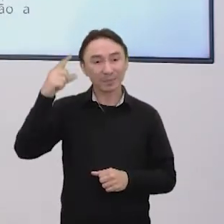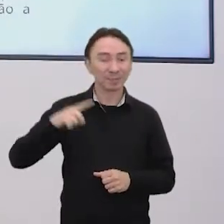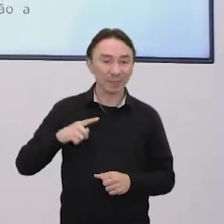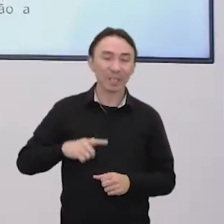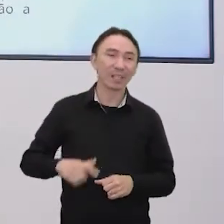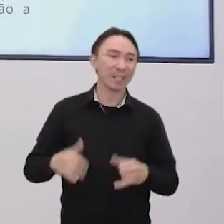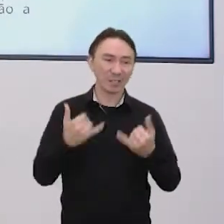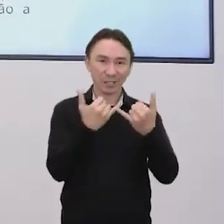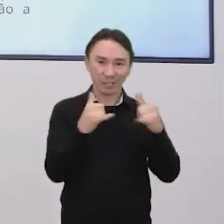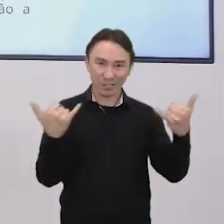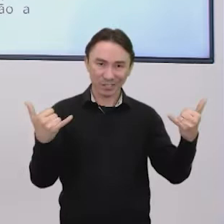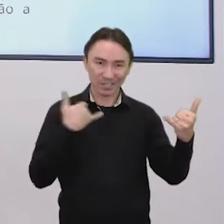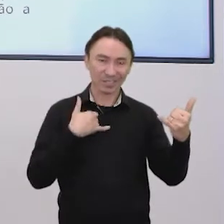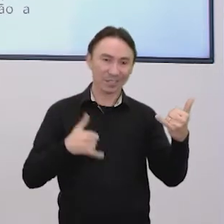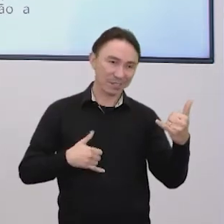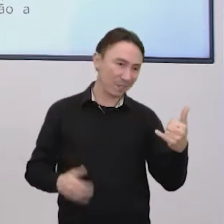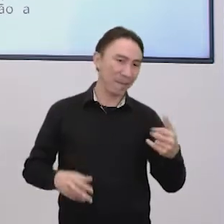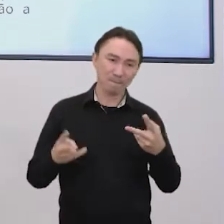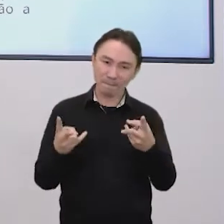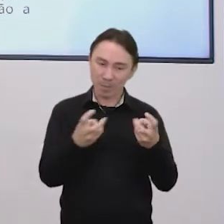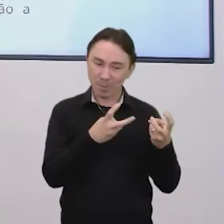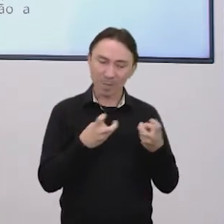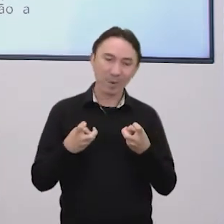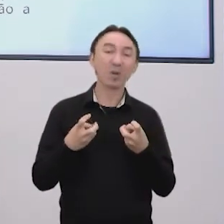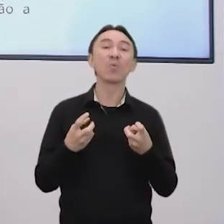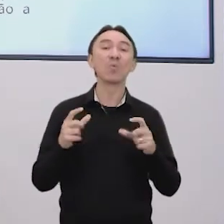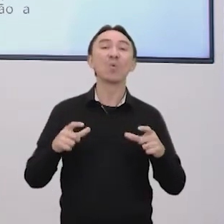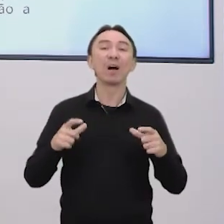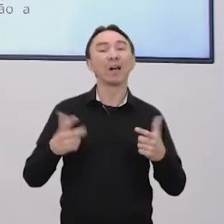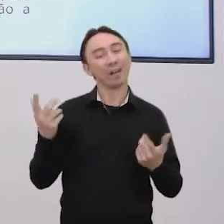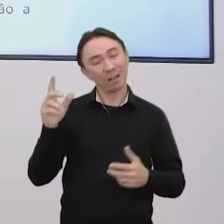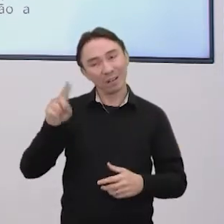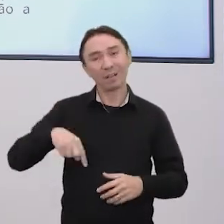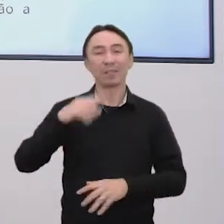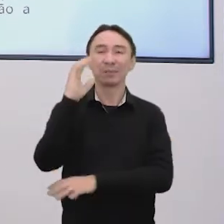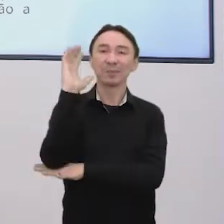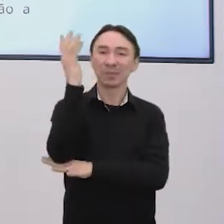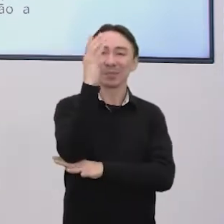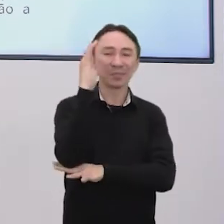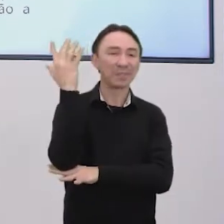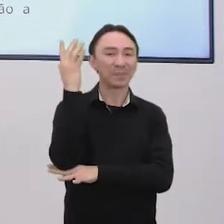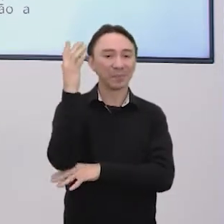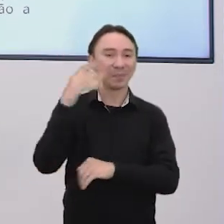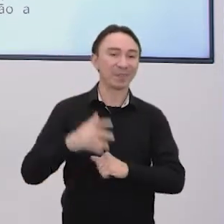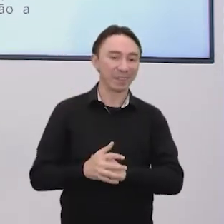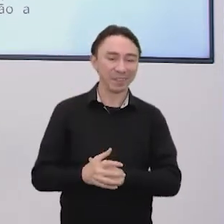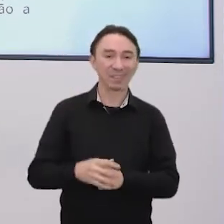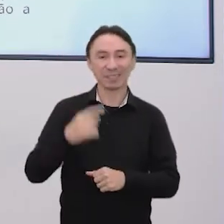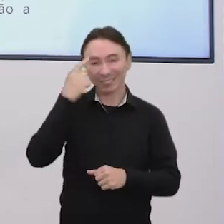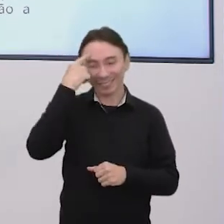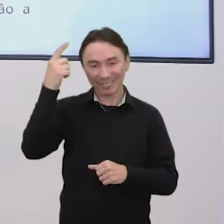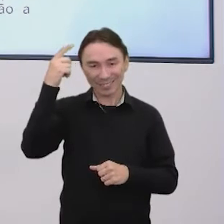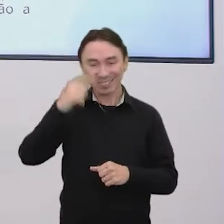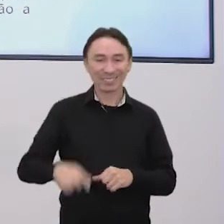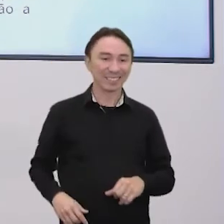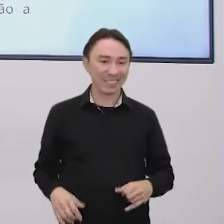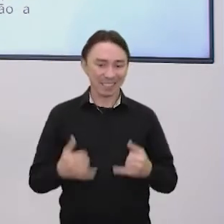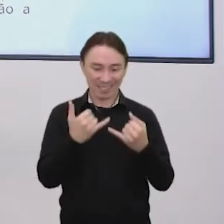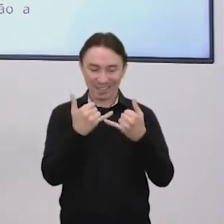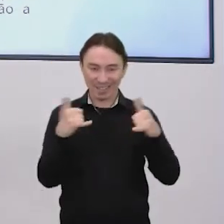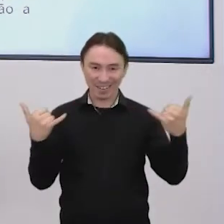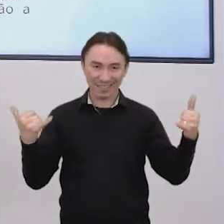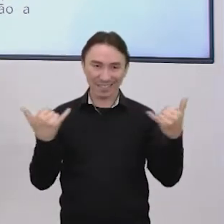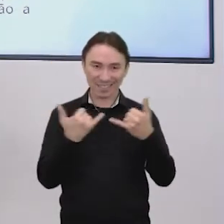natureza. Lembra do nosso primeiro, da nossa primeira aula que eu contei para vocês que a energia é a moeda de troca aqui da